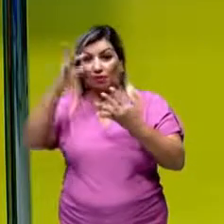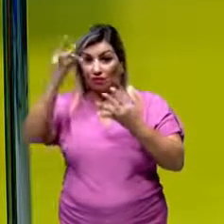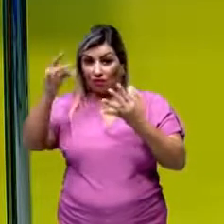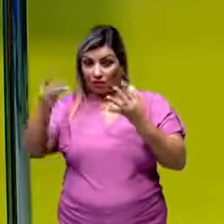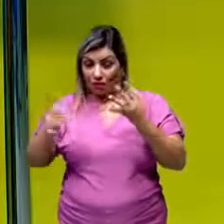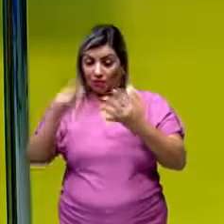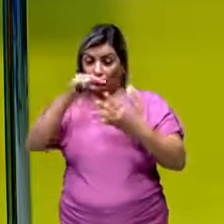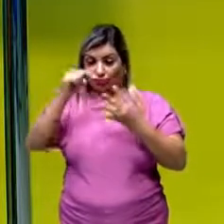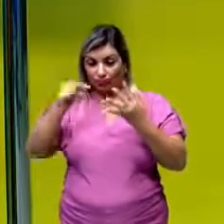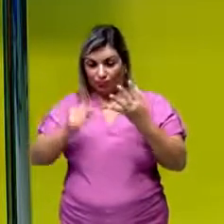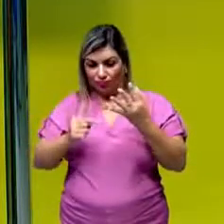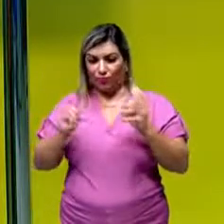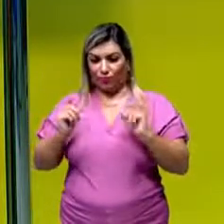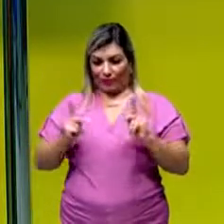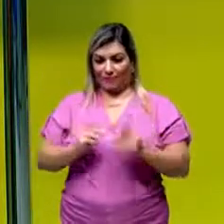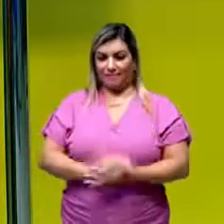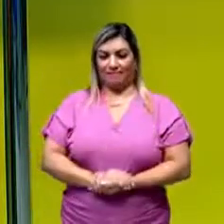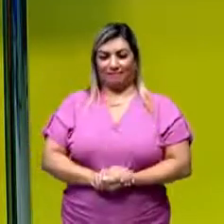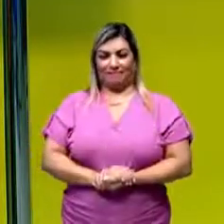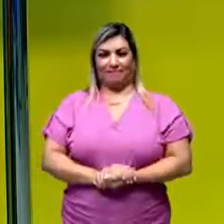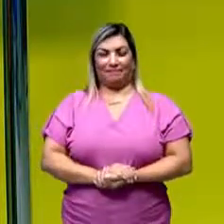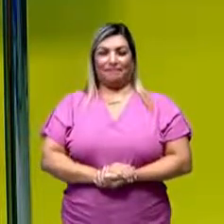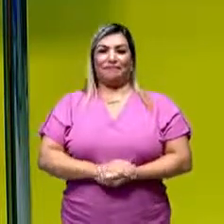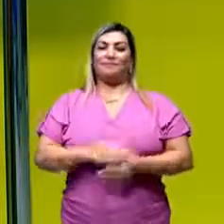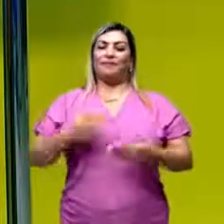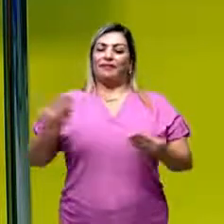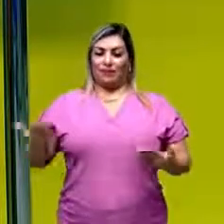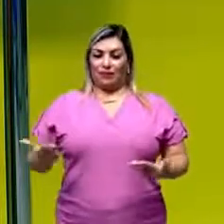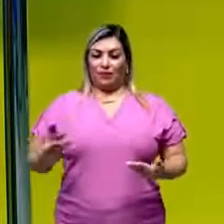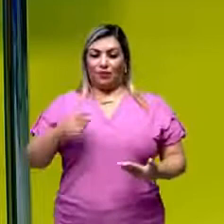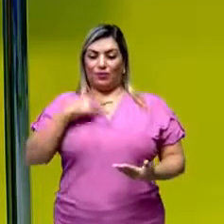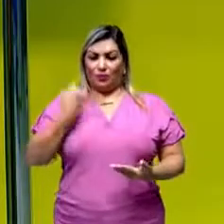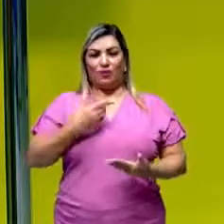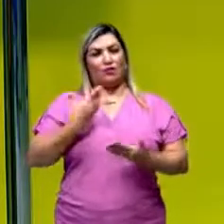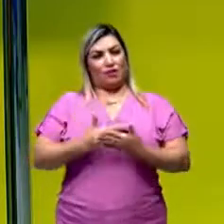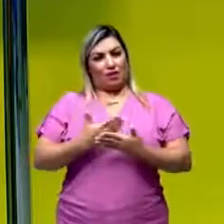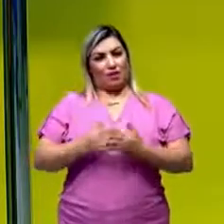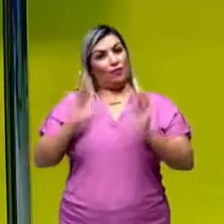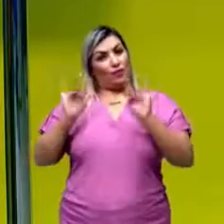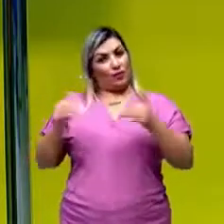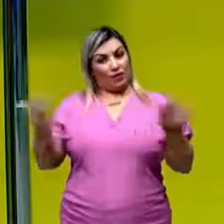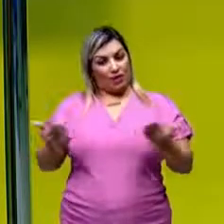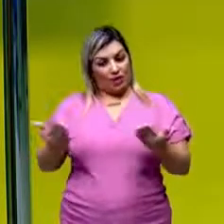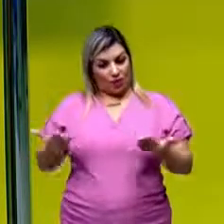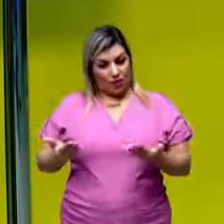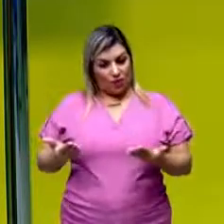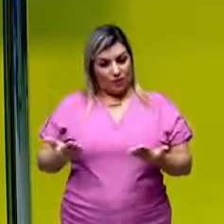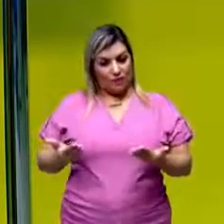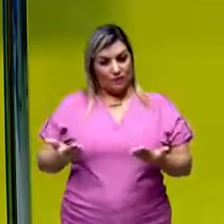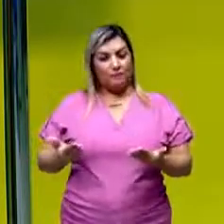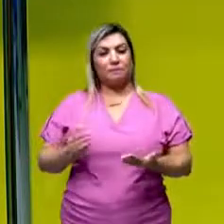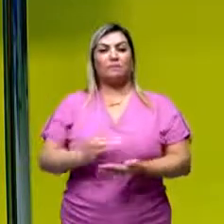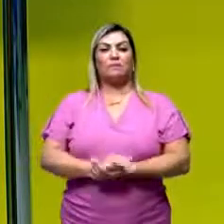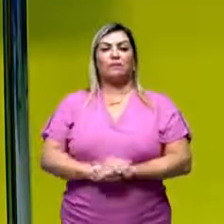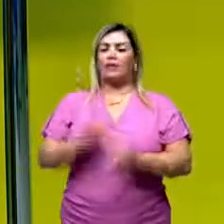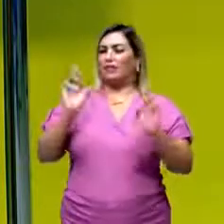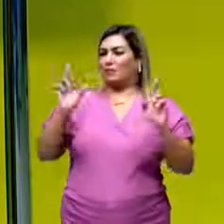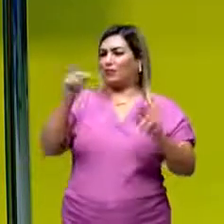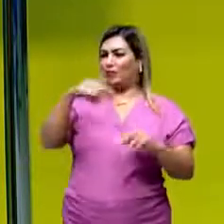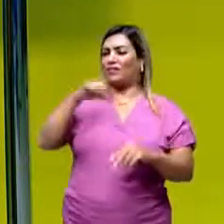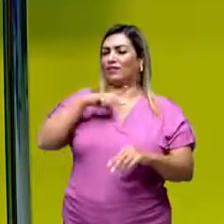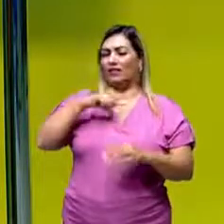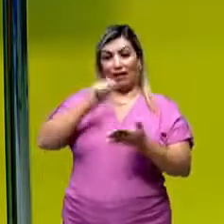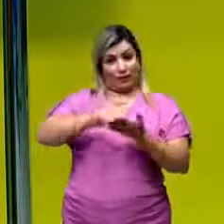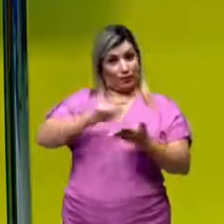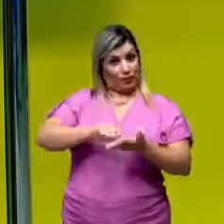detalhadamente. Tá certo, pessoal? Então, nossa aula termina aqui. Espero que vocês